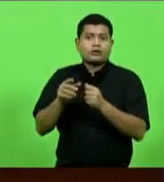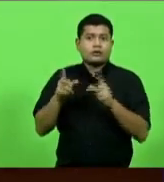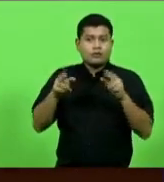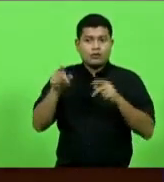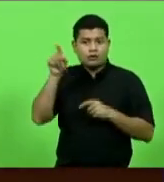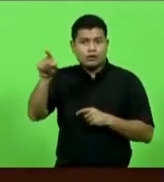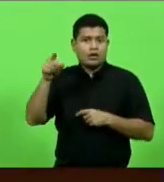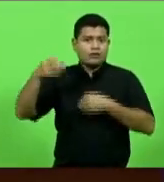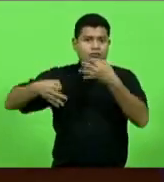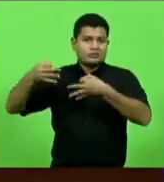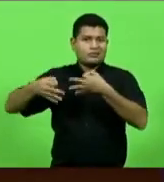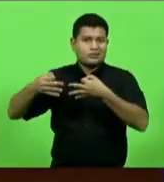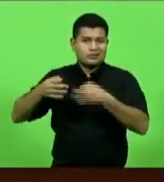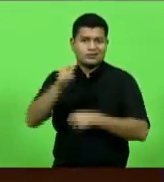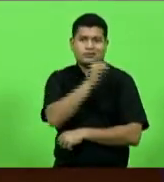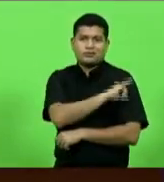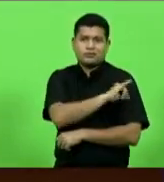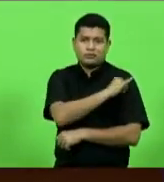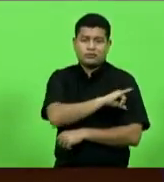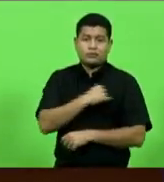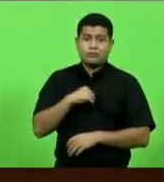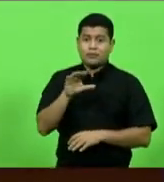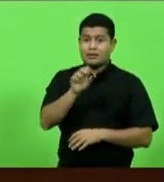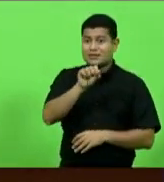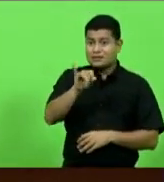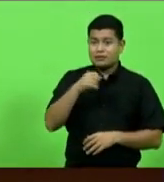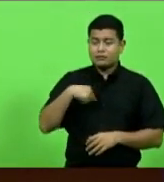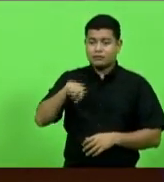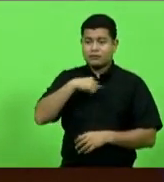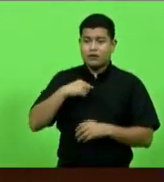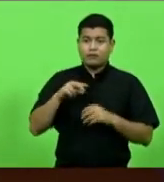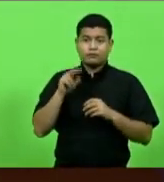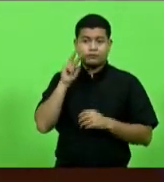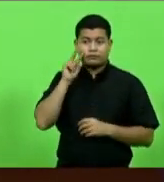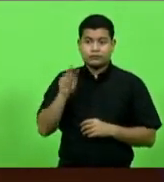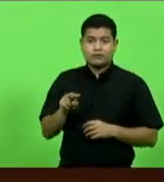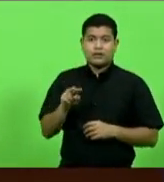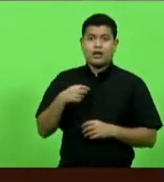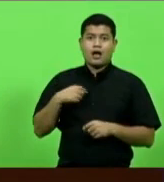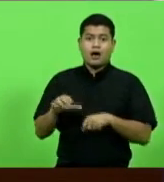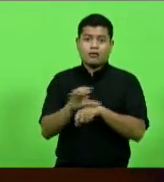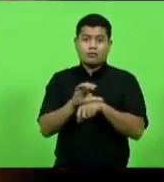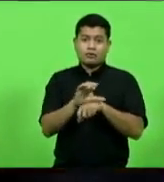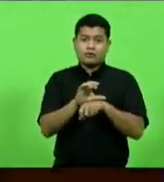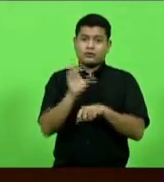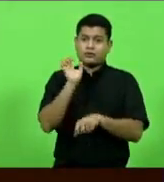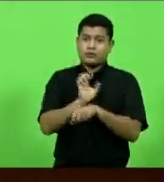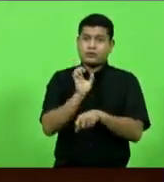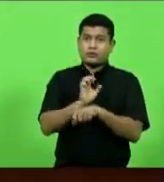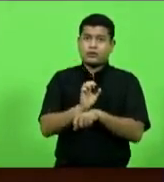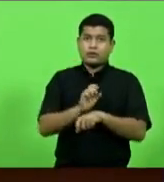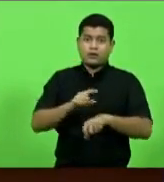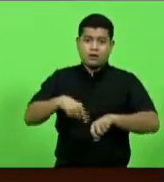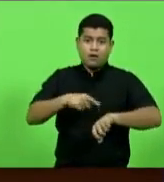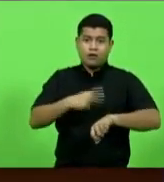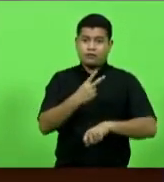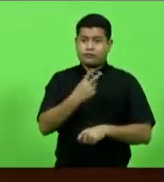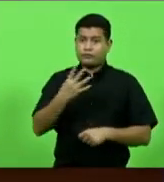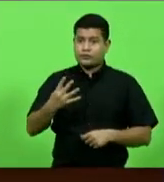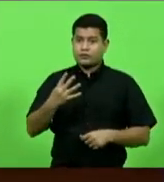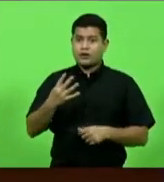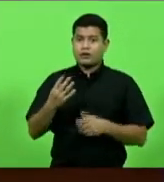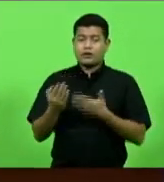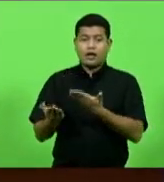Mas, se a gente for olhar a questão do que diz, a Constituição Estadual dá o prazo de 24 horas para a magistrada